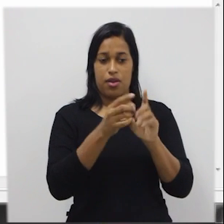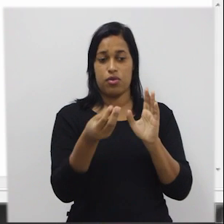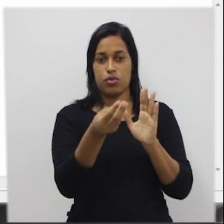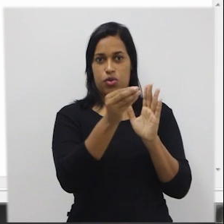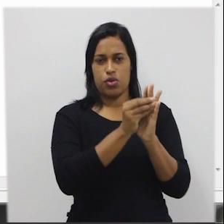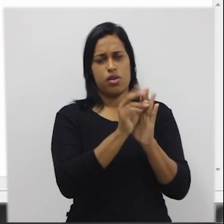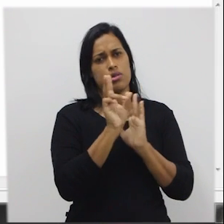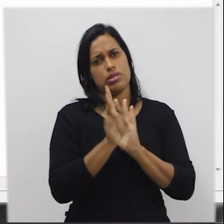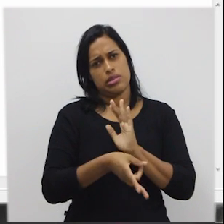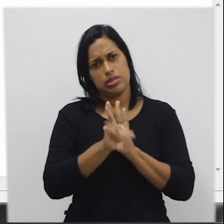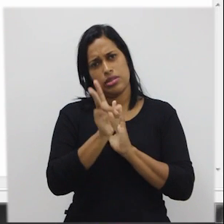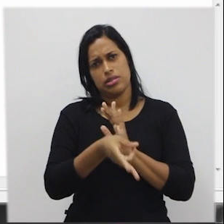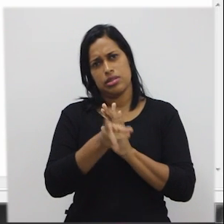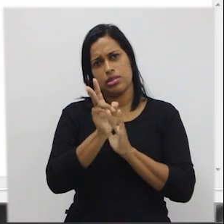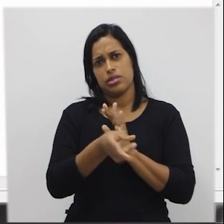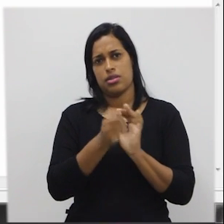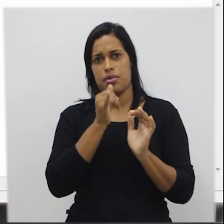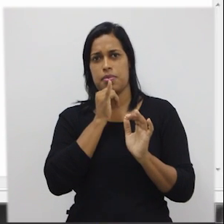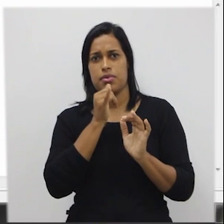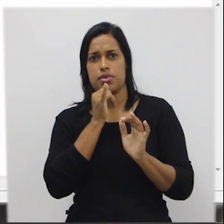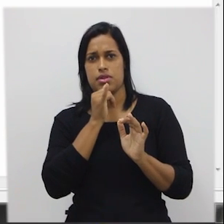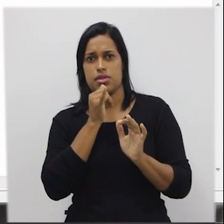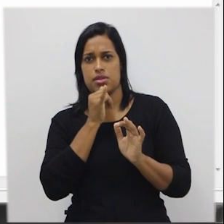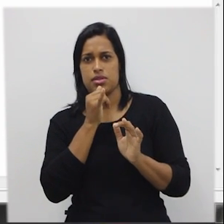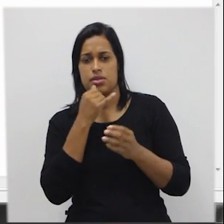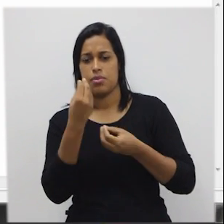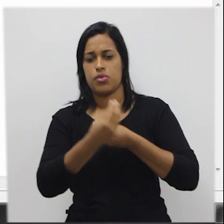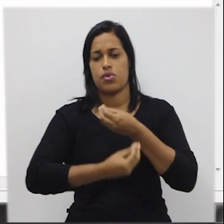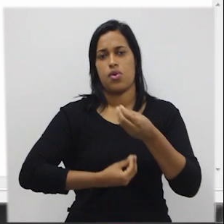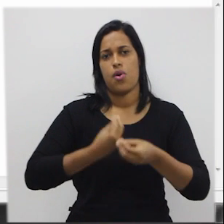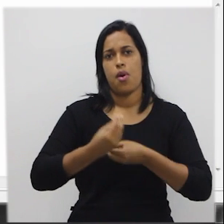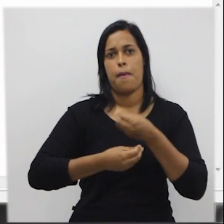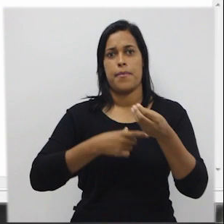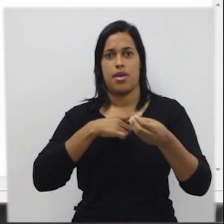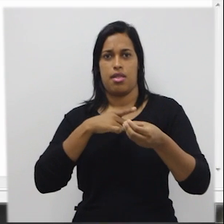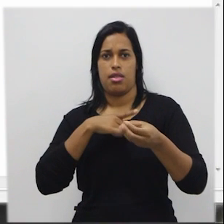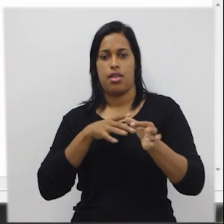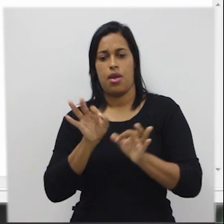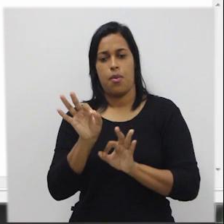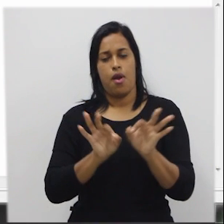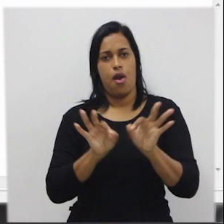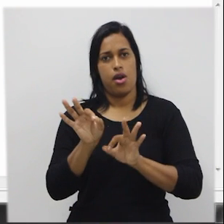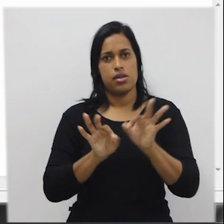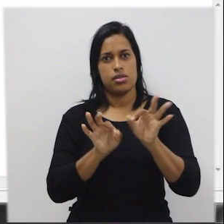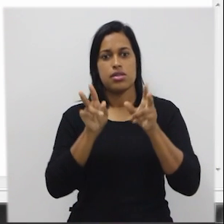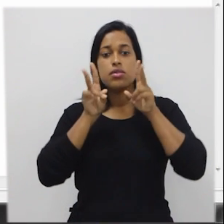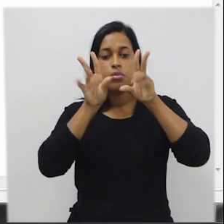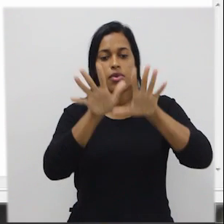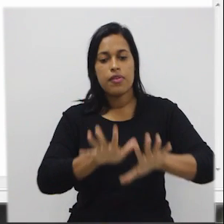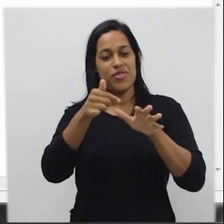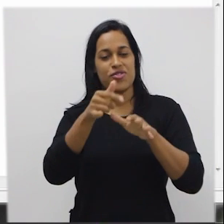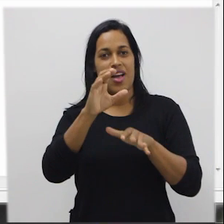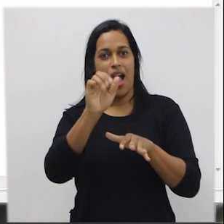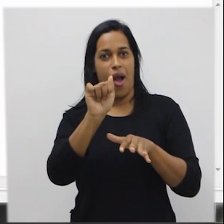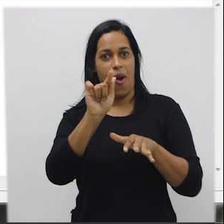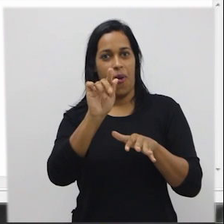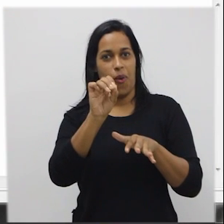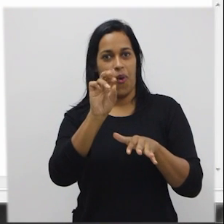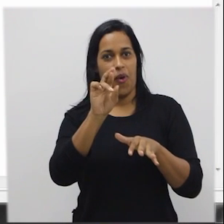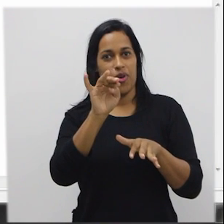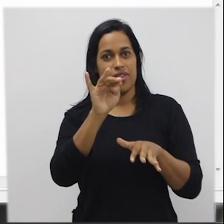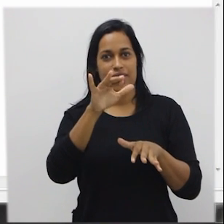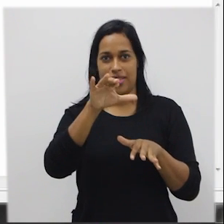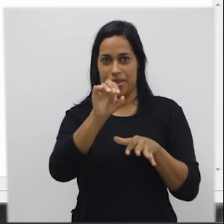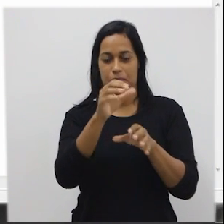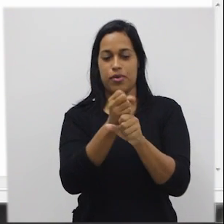deslocados da margem para que haja uma organização e uma melhor visualização dos comandos. Colocar